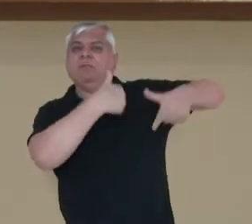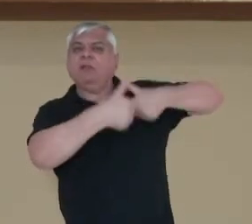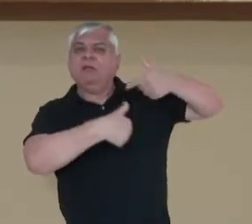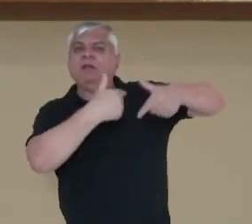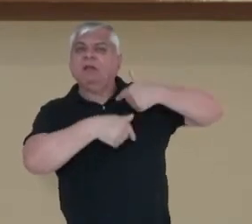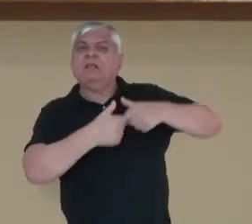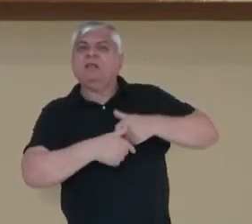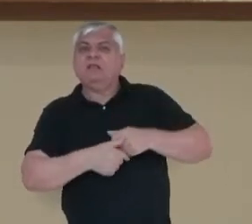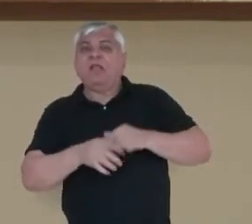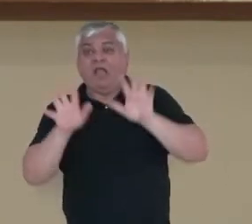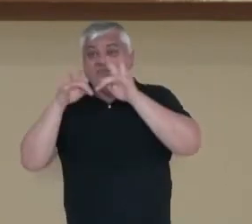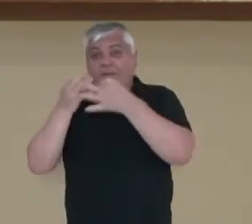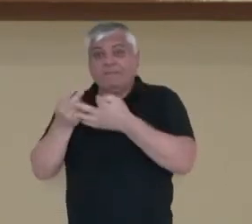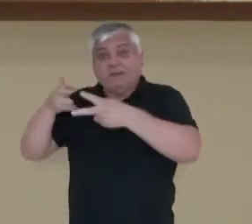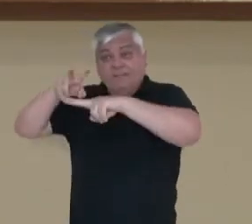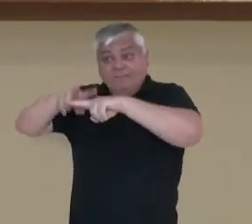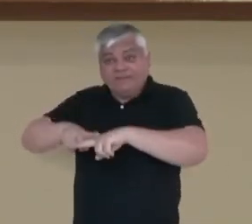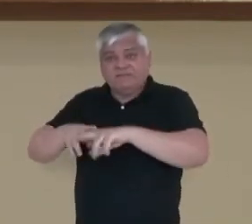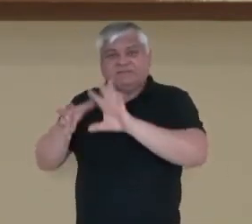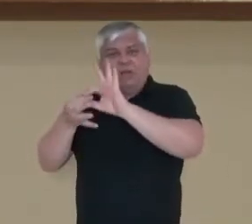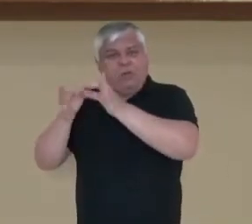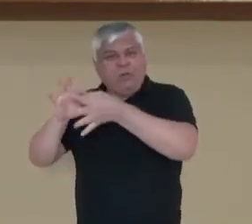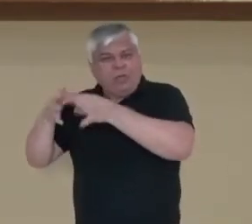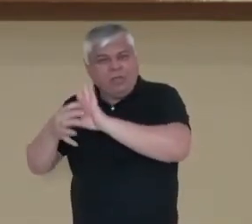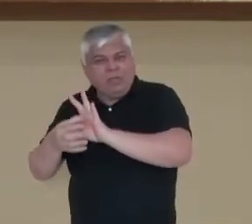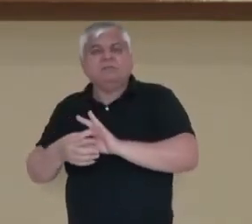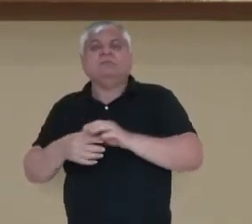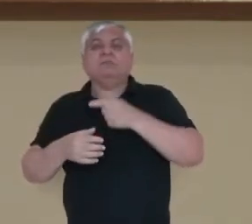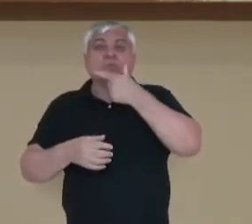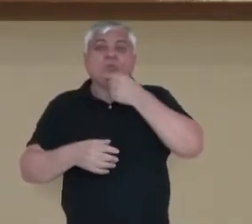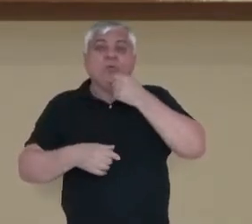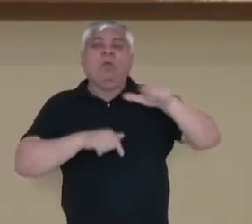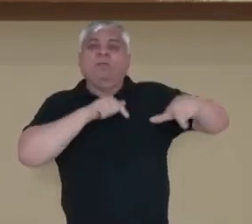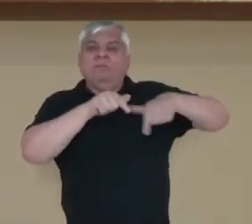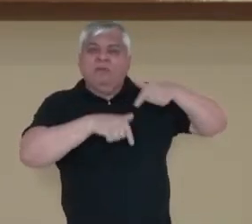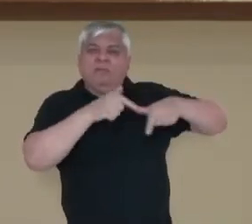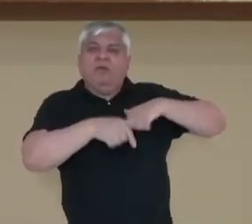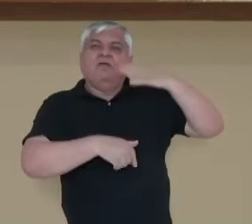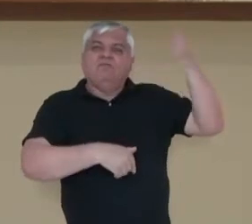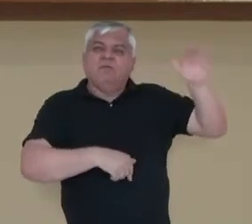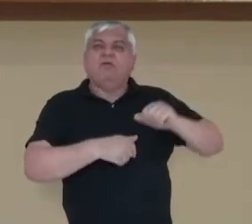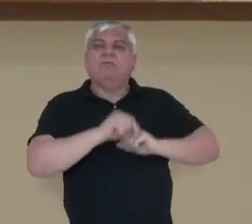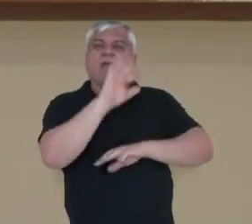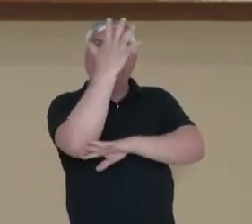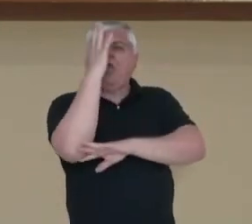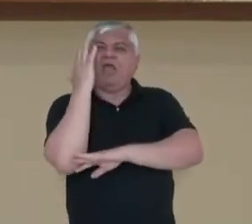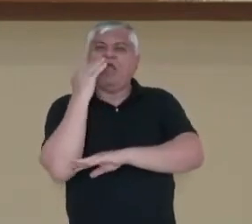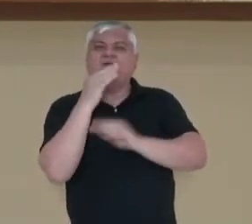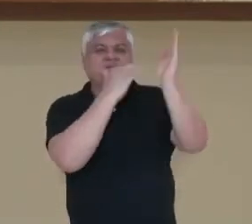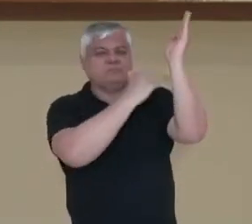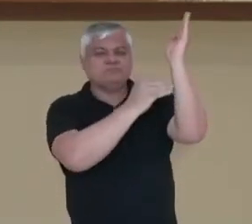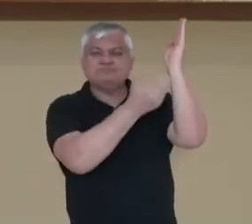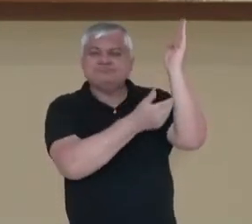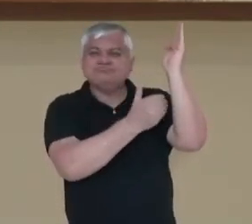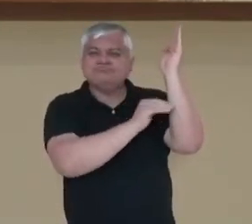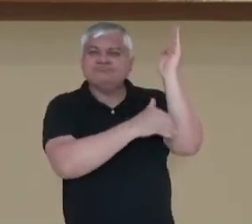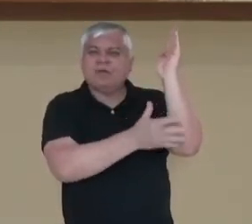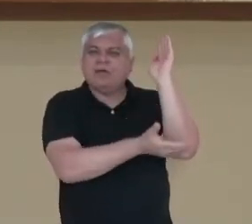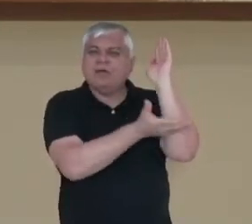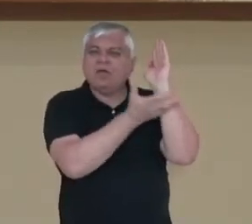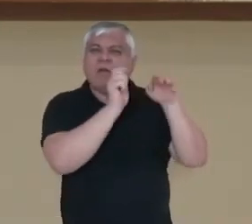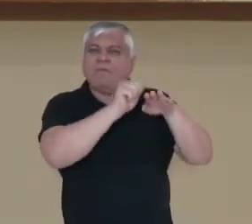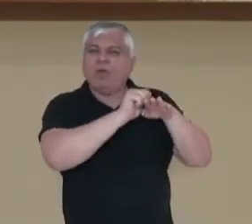viam a necessidade de ir para o trabalho, buscando a exploração do marfim, da borracha, tendo que